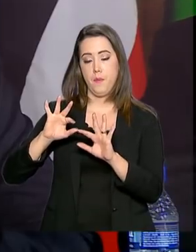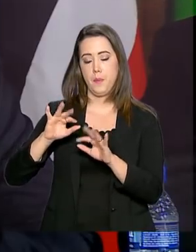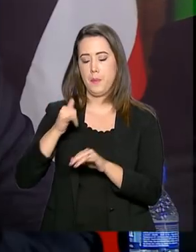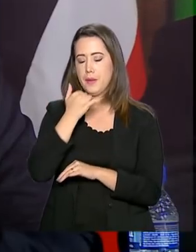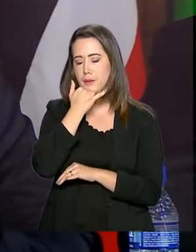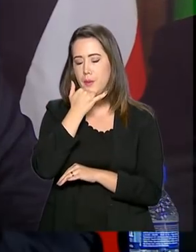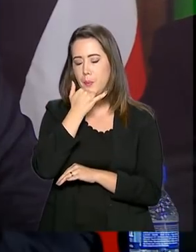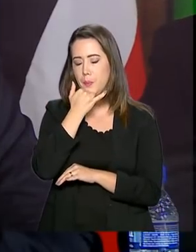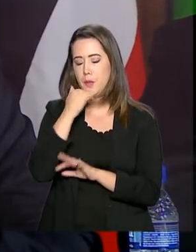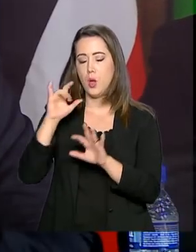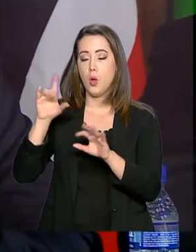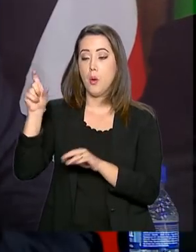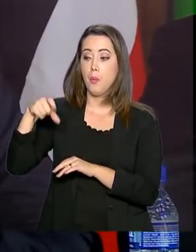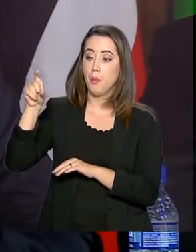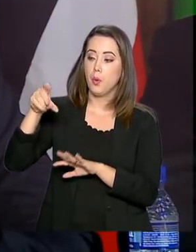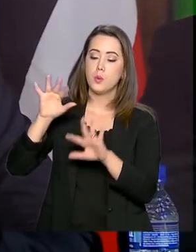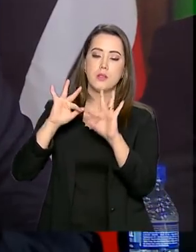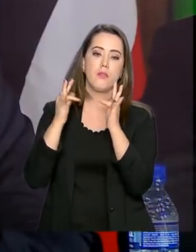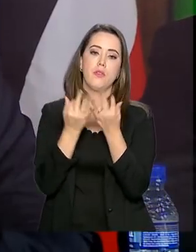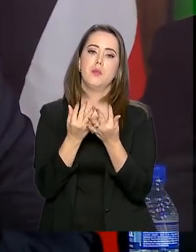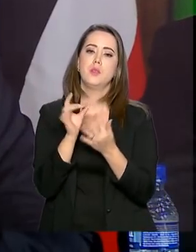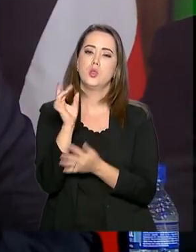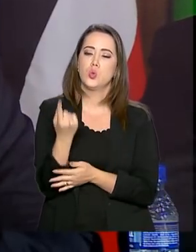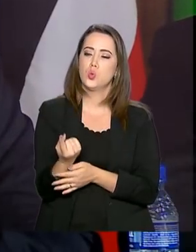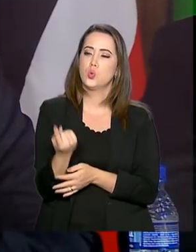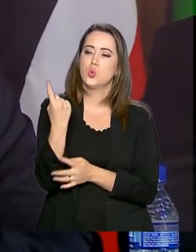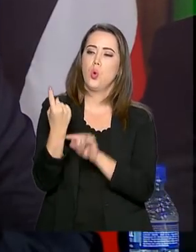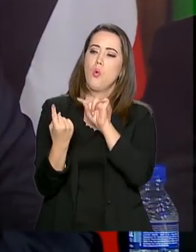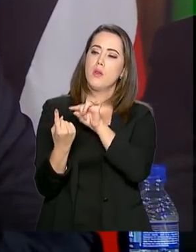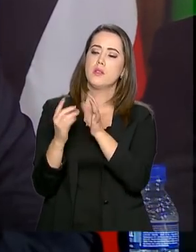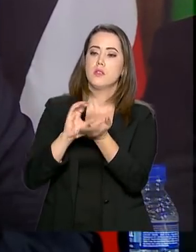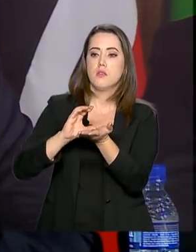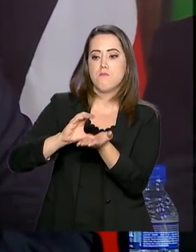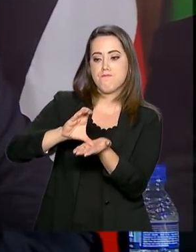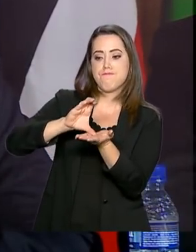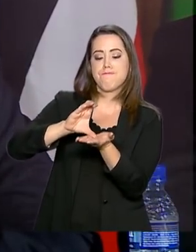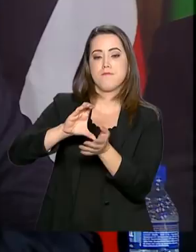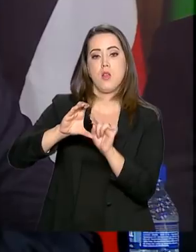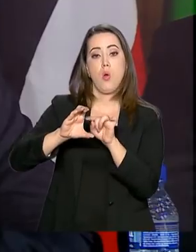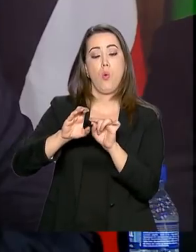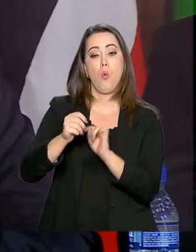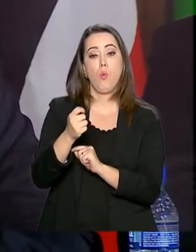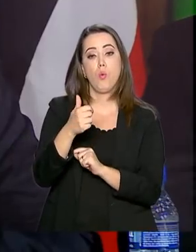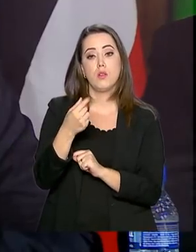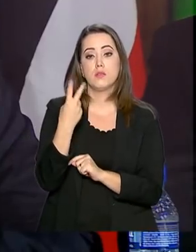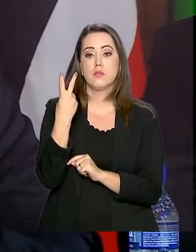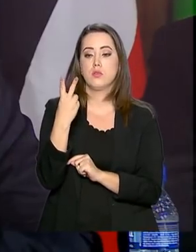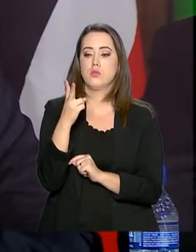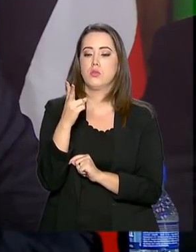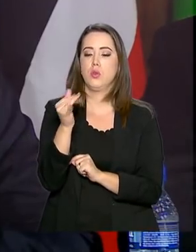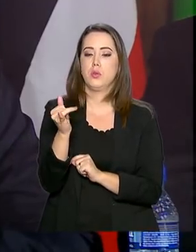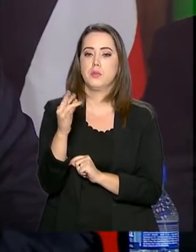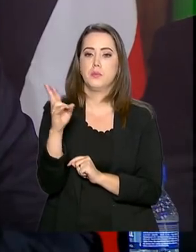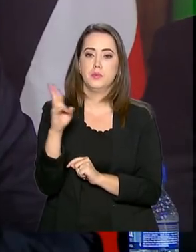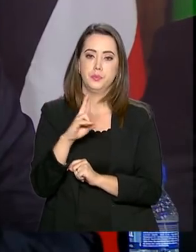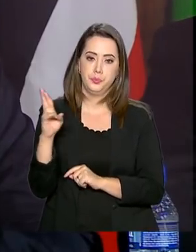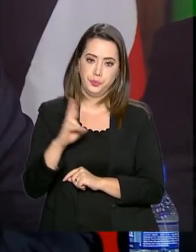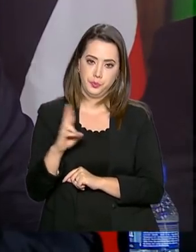rúbrica, né? Nós poderemos ter quase 2 bilhões de reais